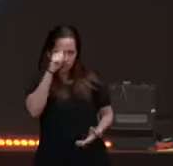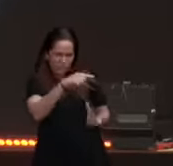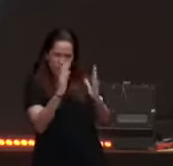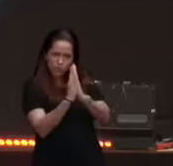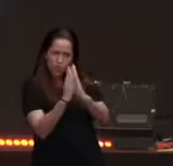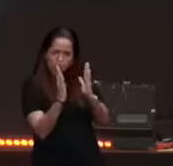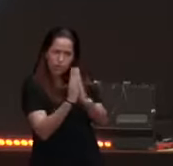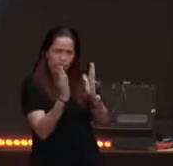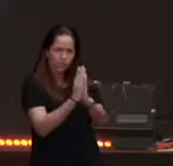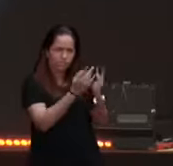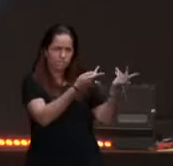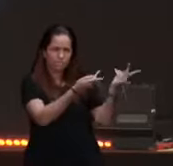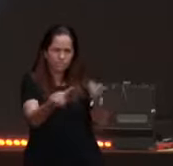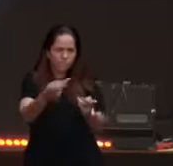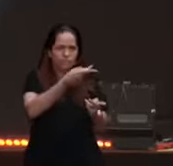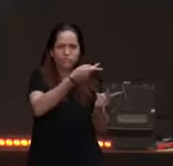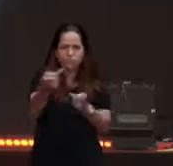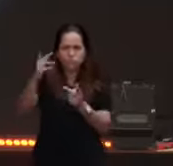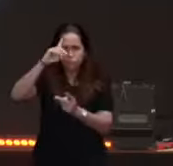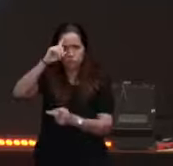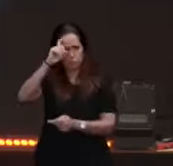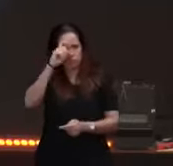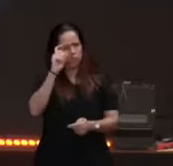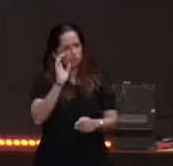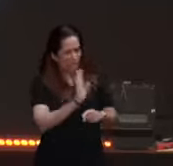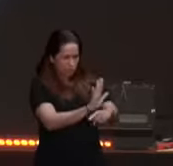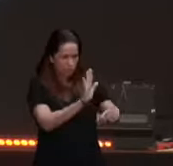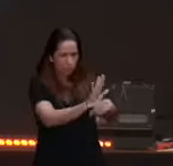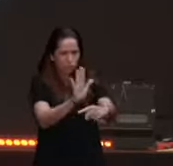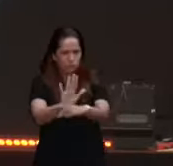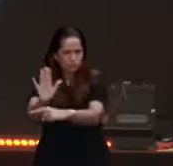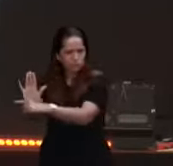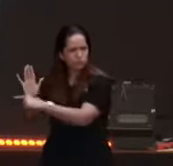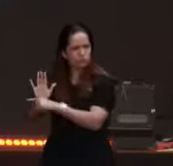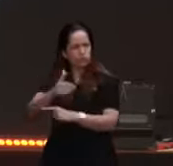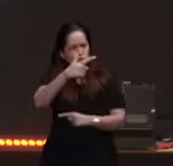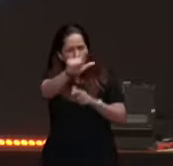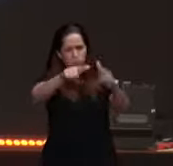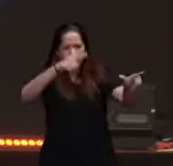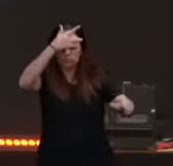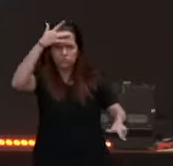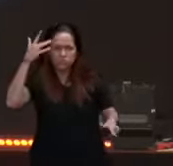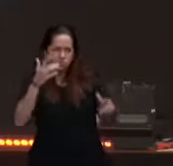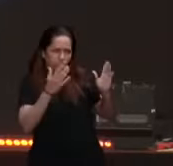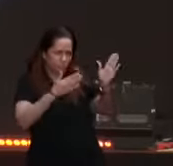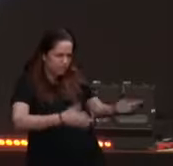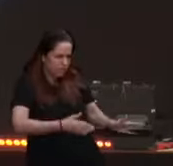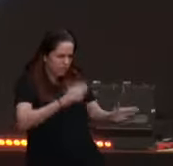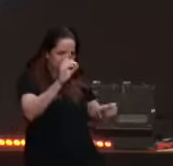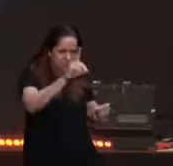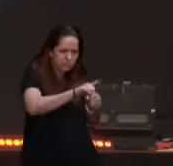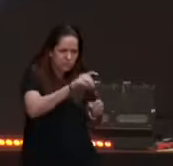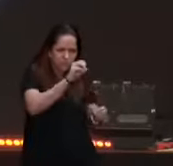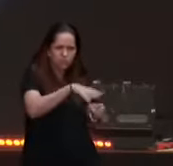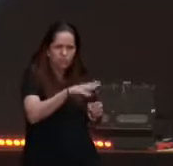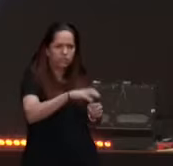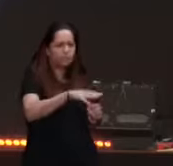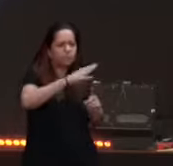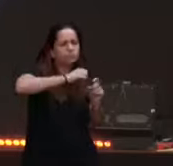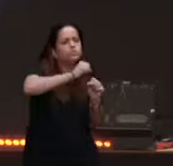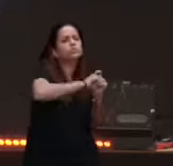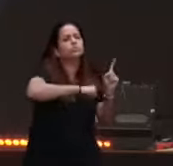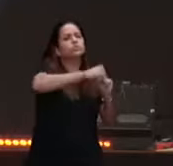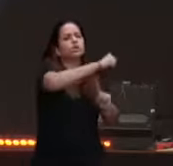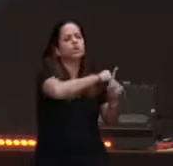no hospital, está ajudando gente, é fiel dizimista, ajuda nas ofertas, dos projetos sociais da igreja, é uma pessoa